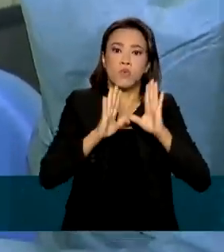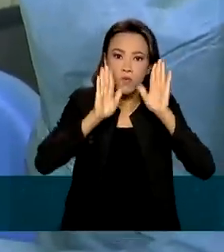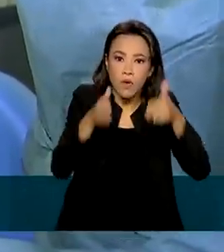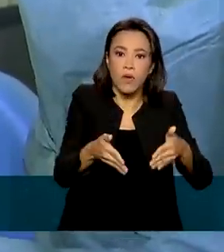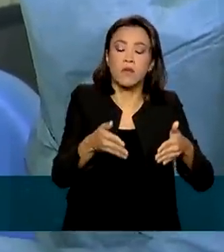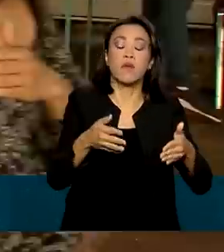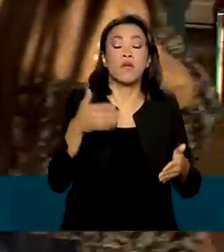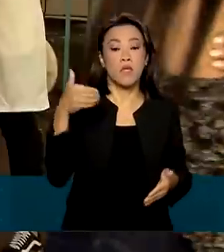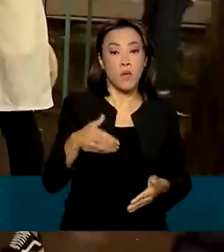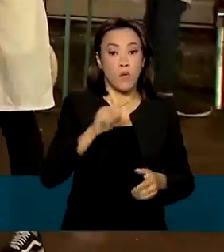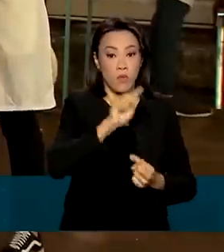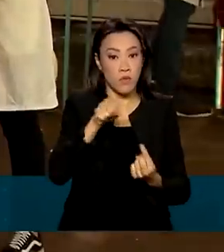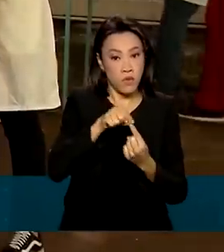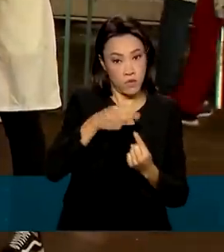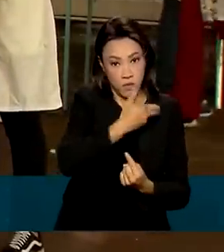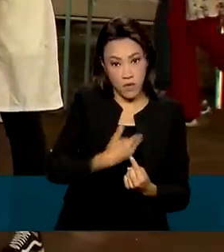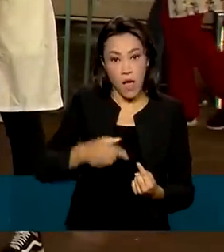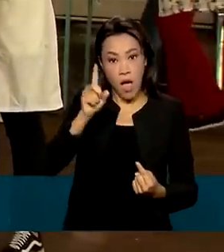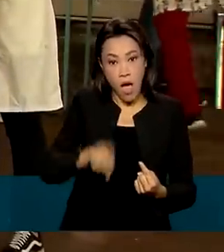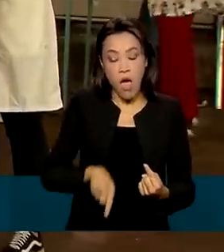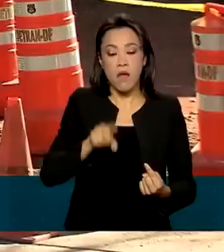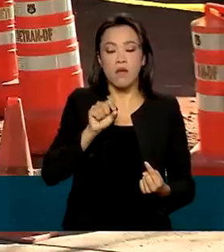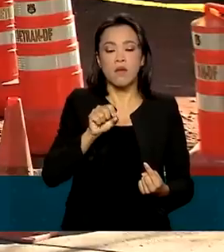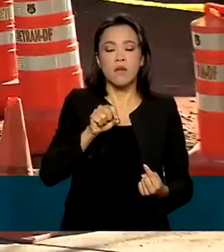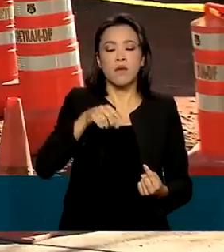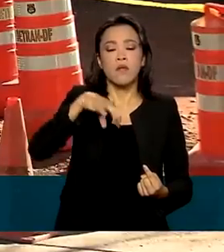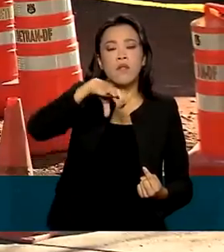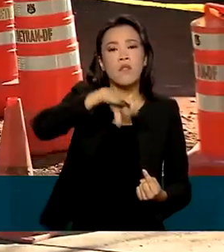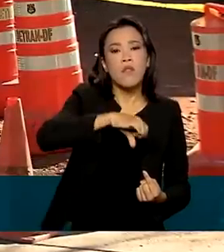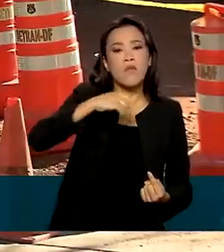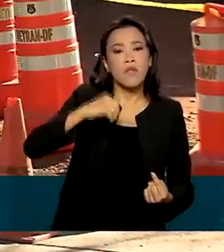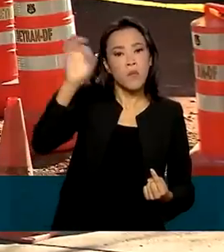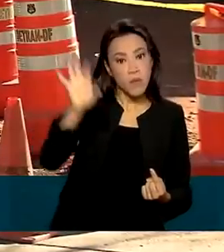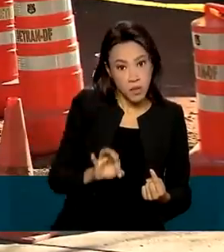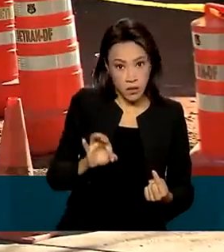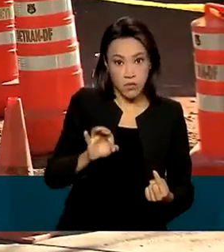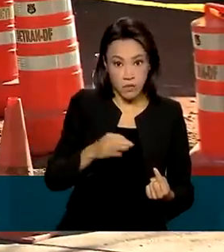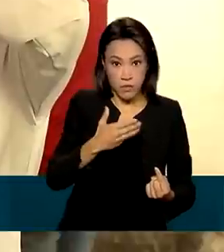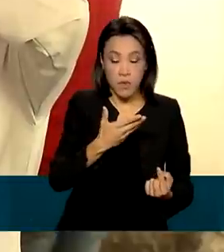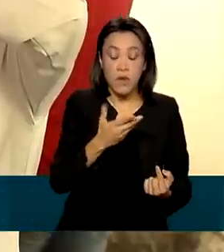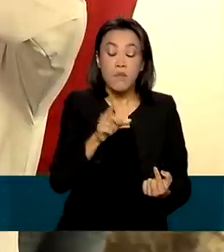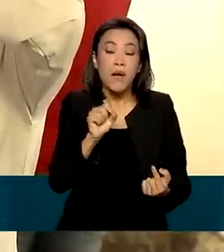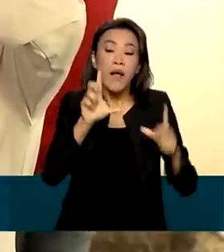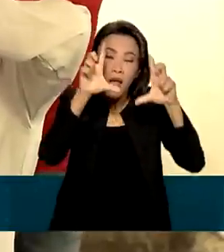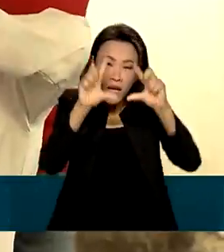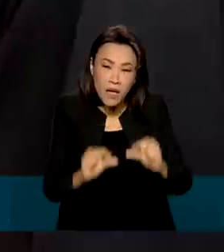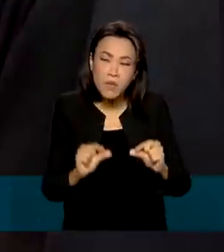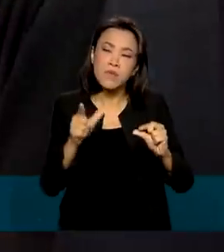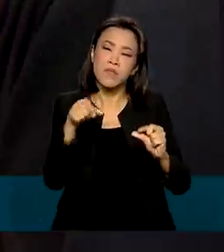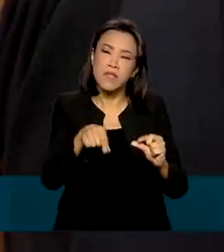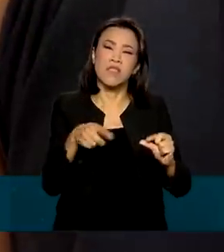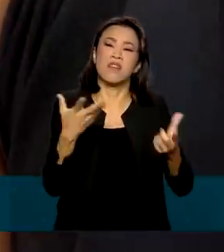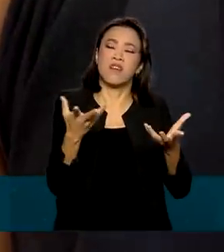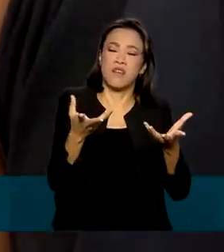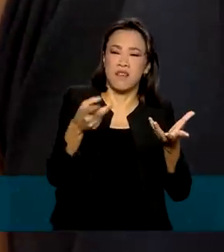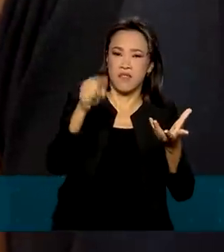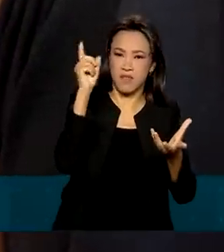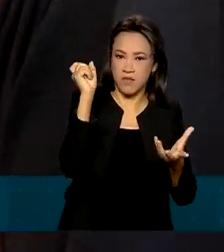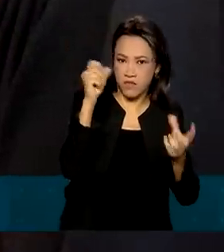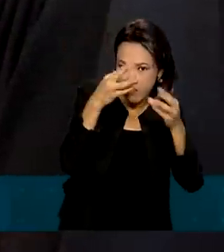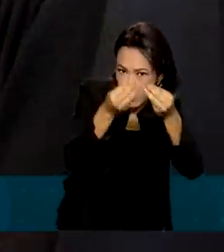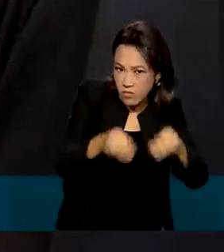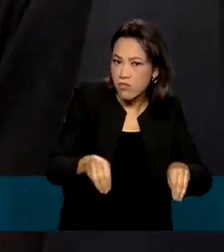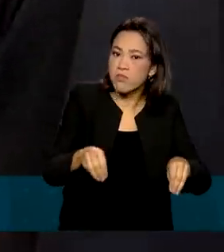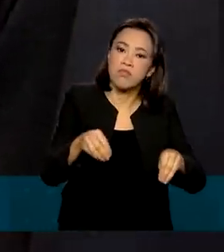caso, é imunizar no mínimo 90% dessa população e reduzir as complicações da doença. Já para o sarampo,